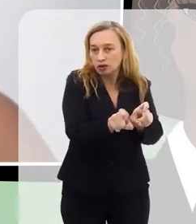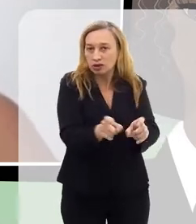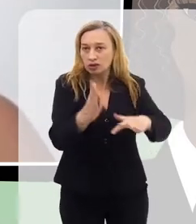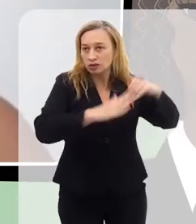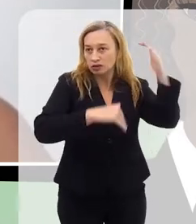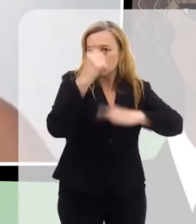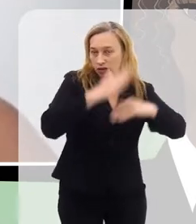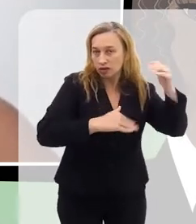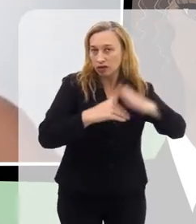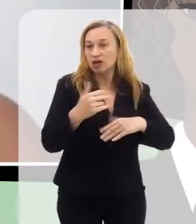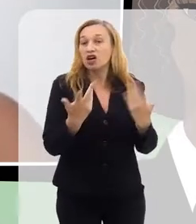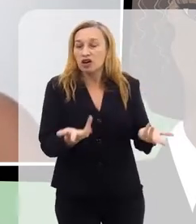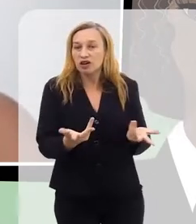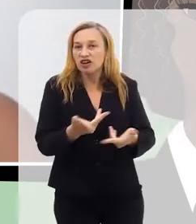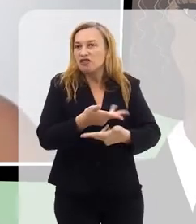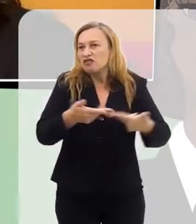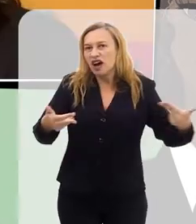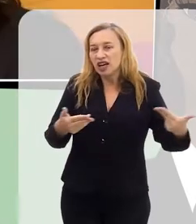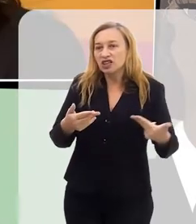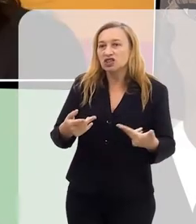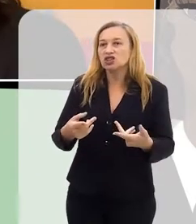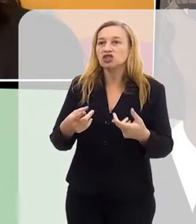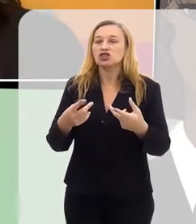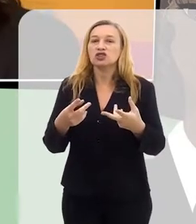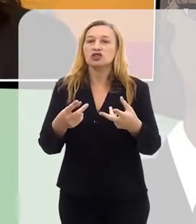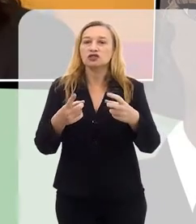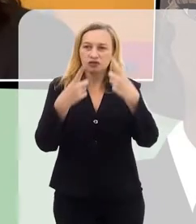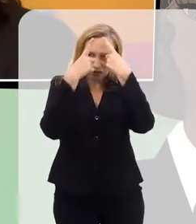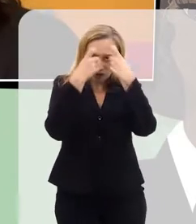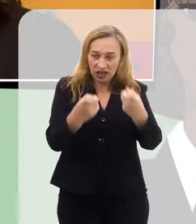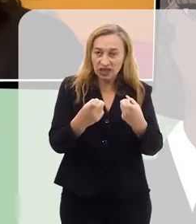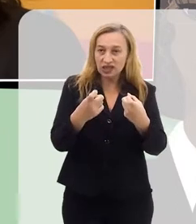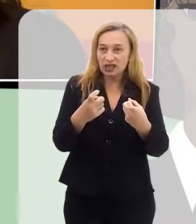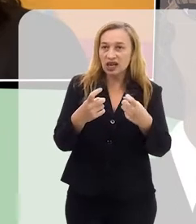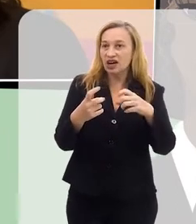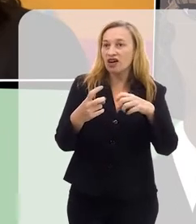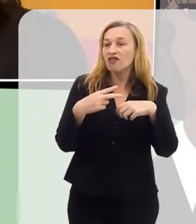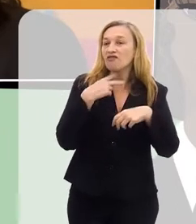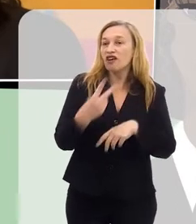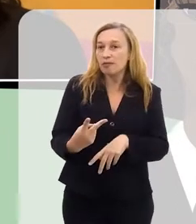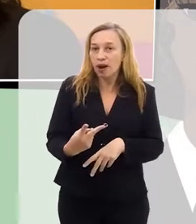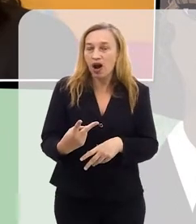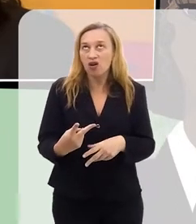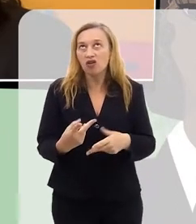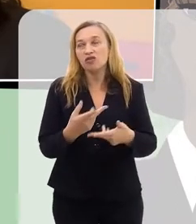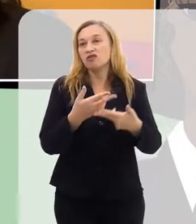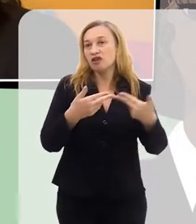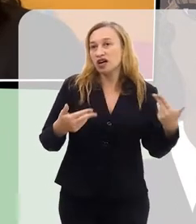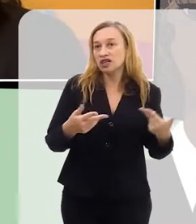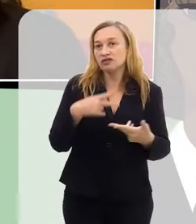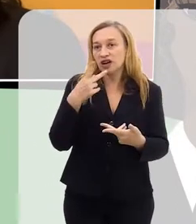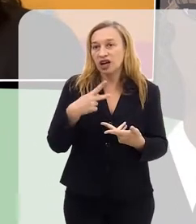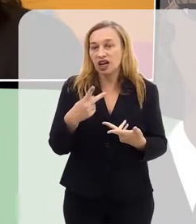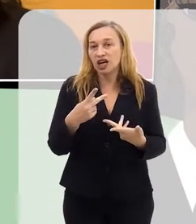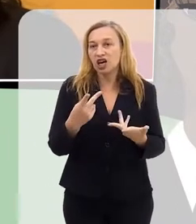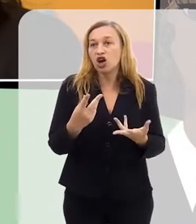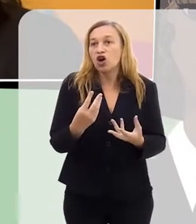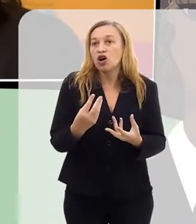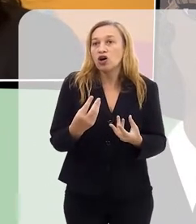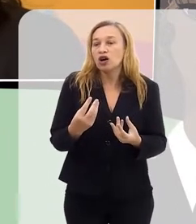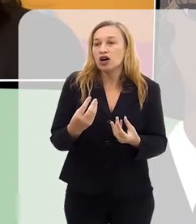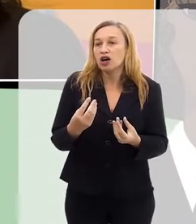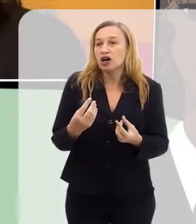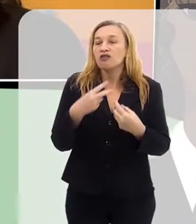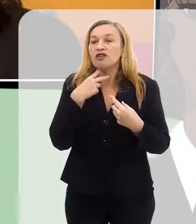verbais. Então, eu escutava comentários bastante grosseiros sobre como ficaria